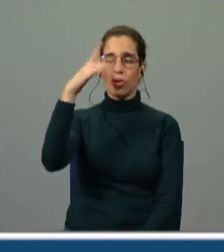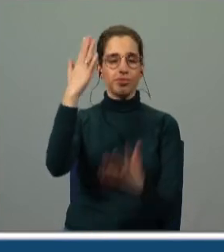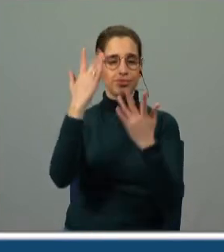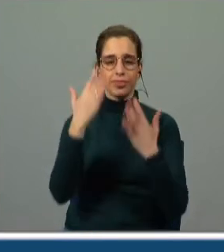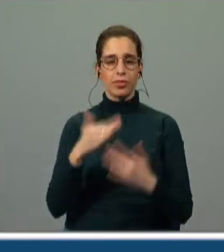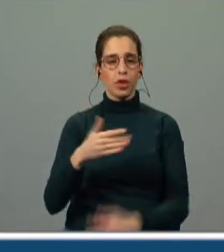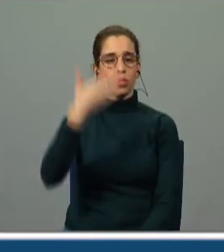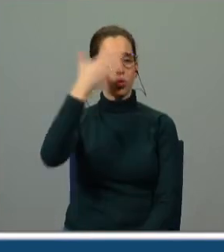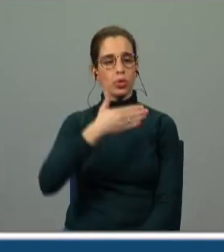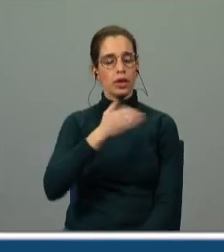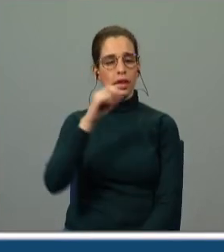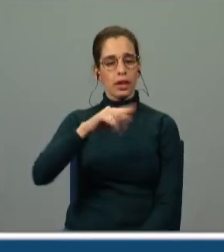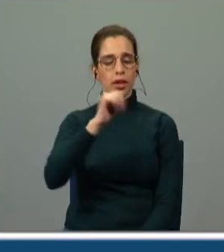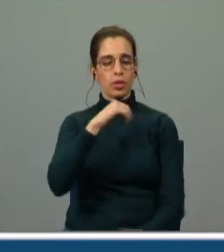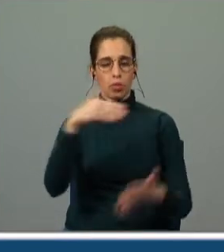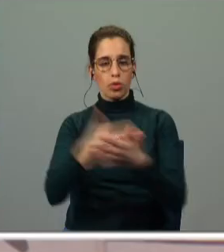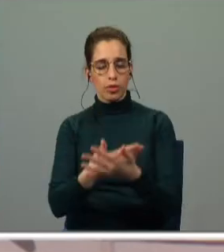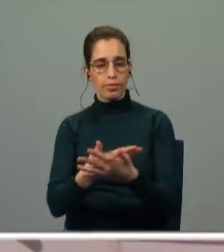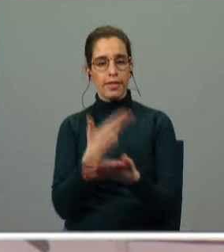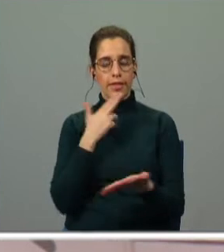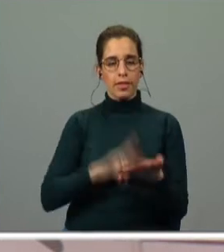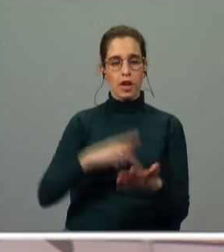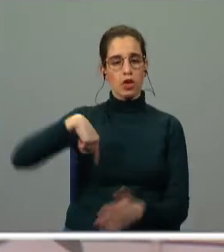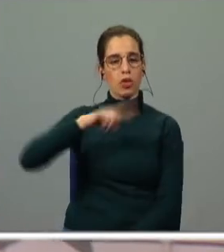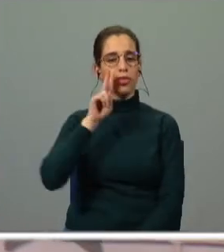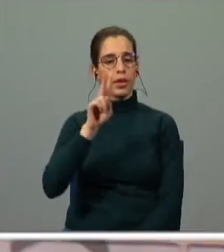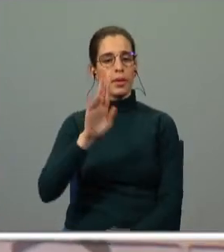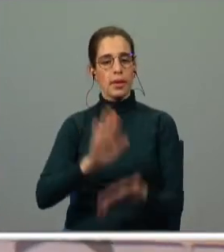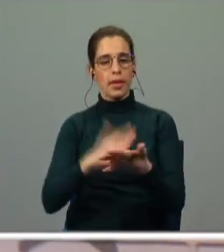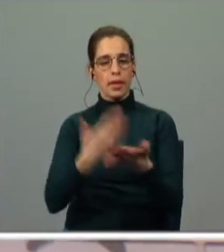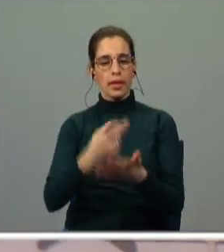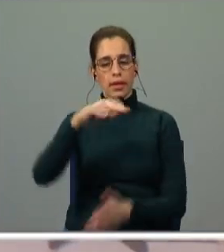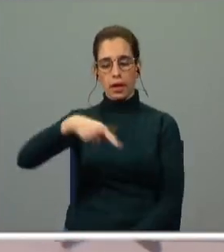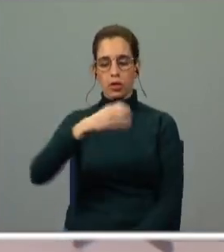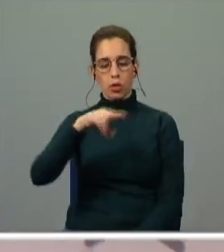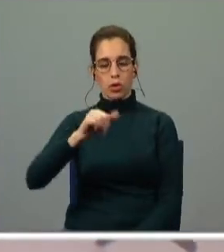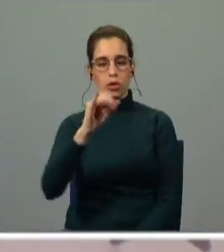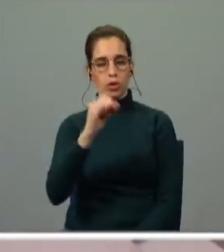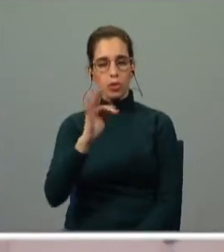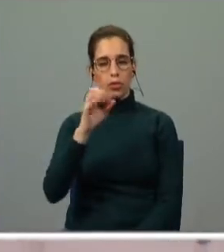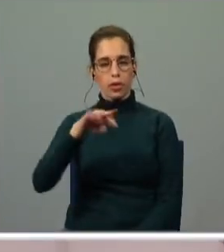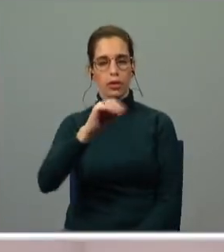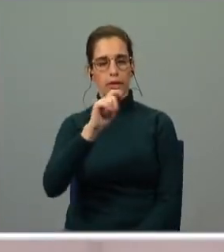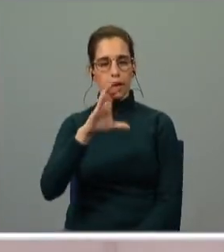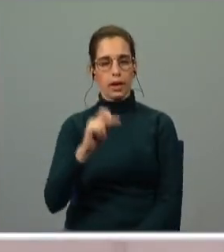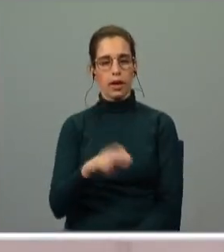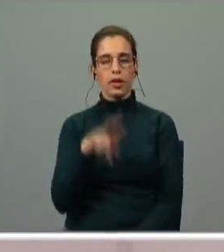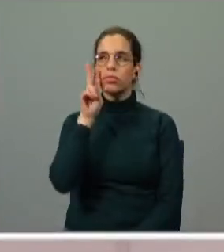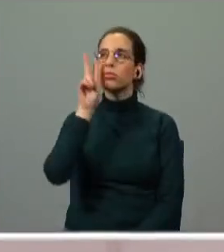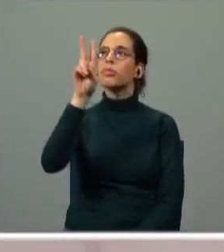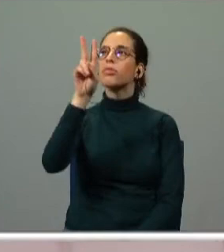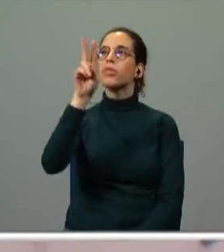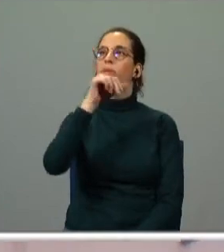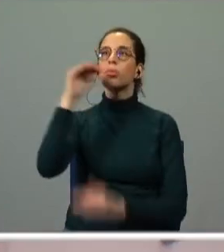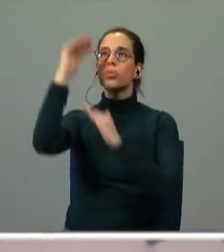morreu no fundo e nós até vemos na interpretação do António Fonseca muito expressivo que ele olha para o céu mais valia que não